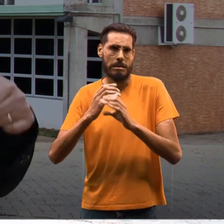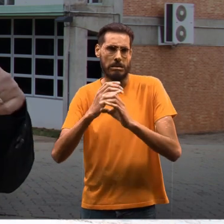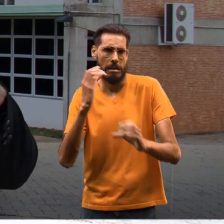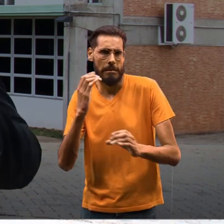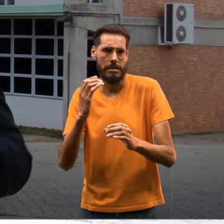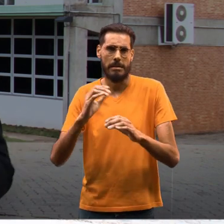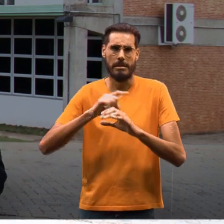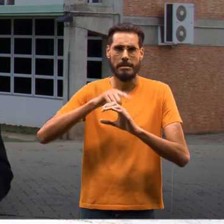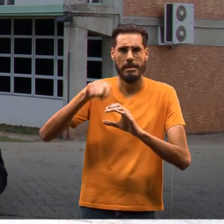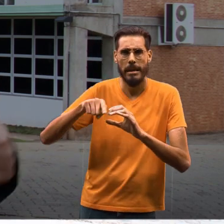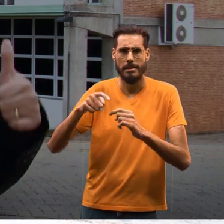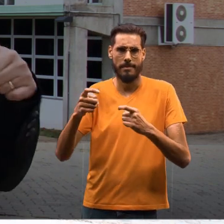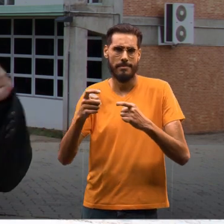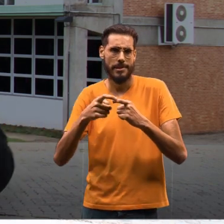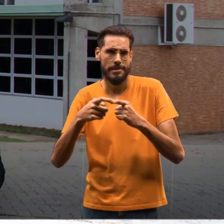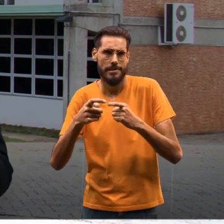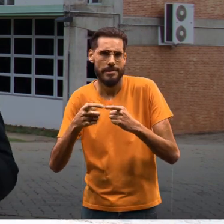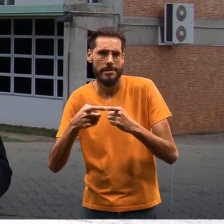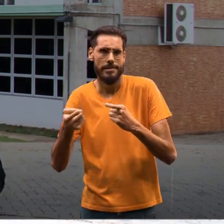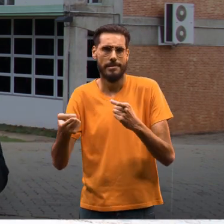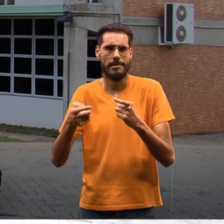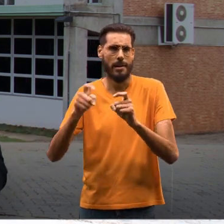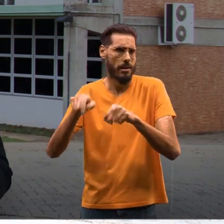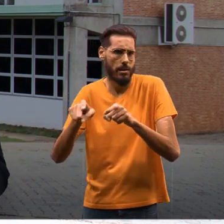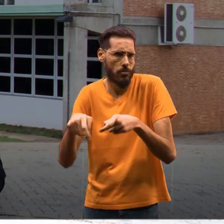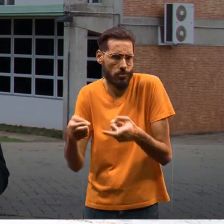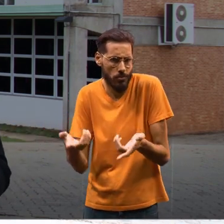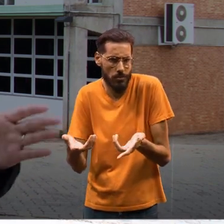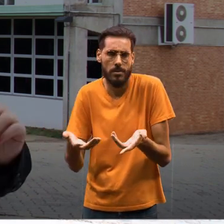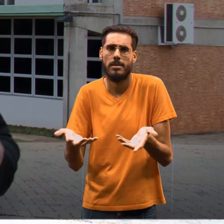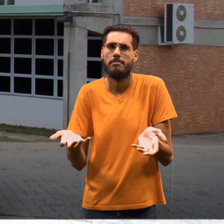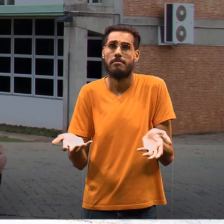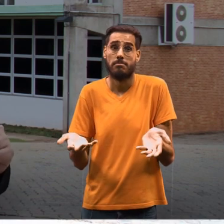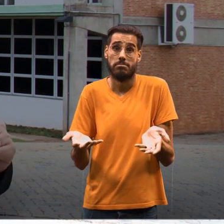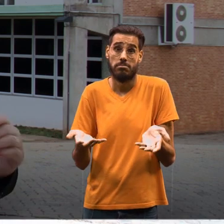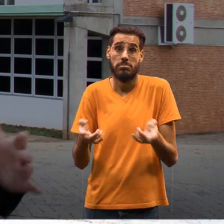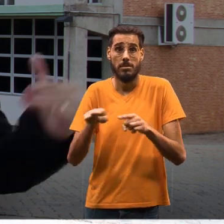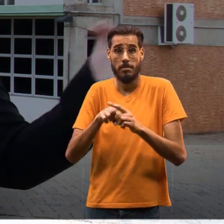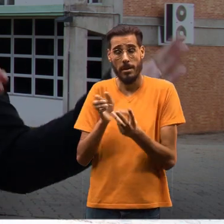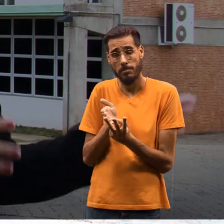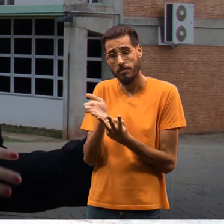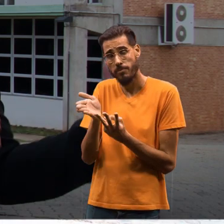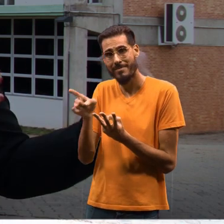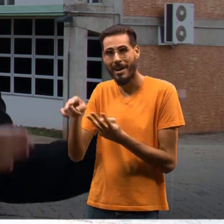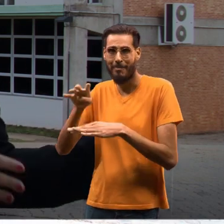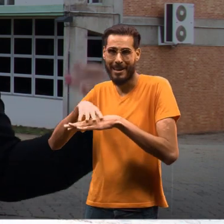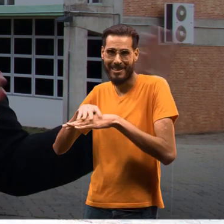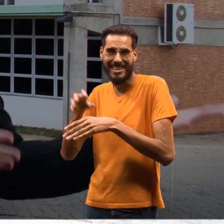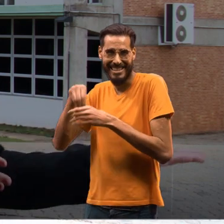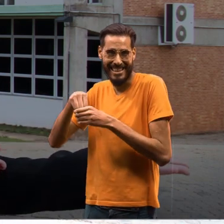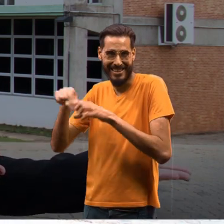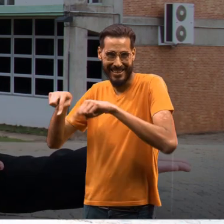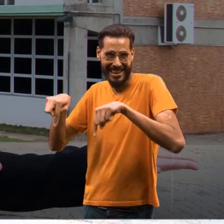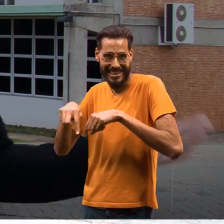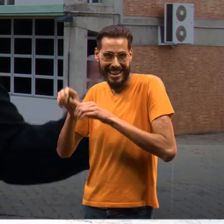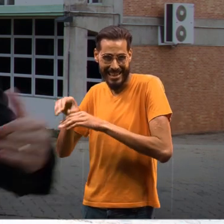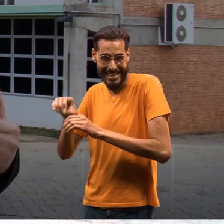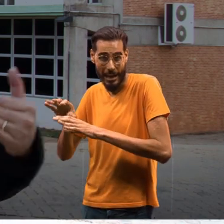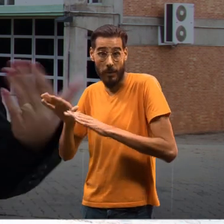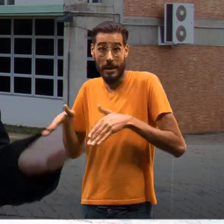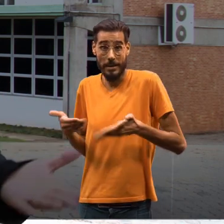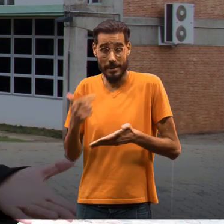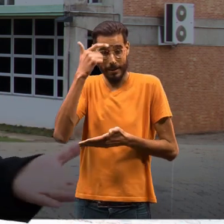ciências, a medicina, a agricultura e a matemática que a gente vê em sala de aula.